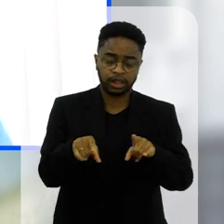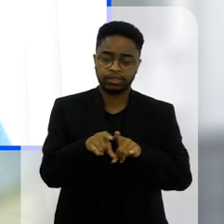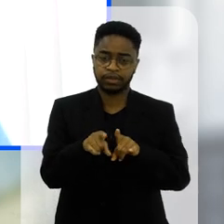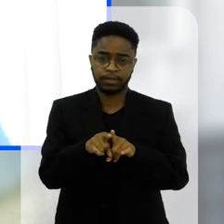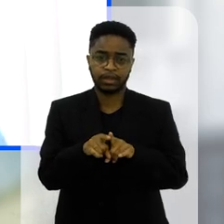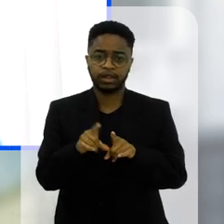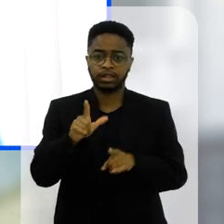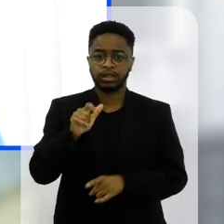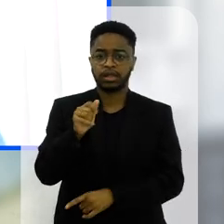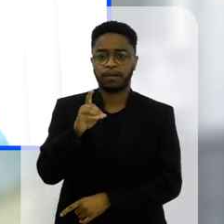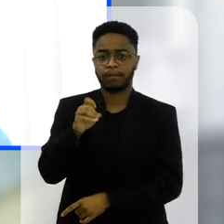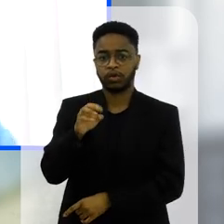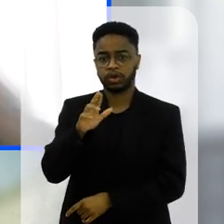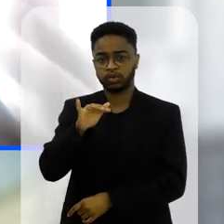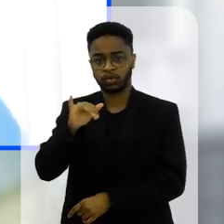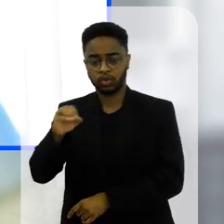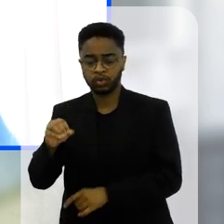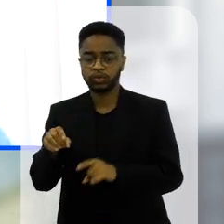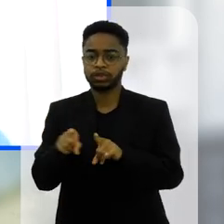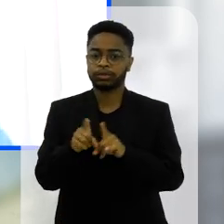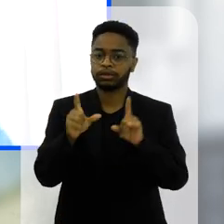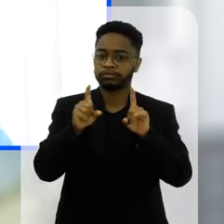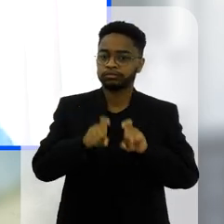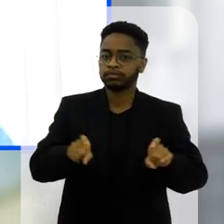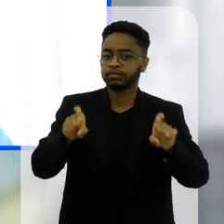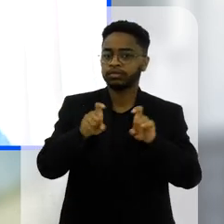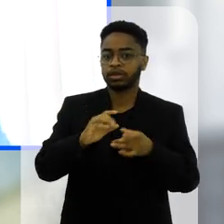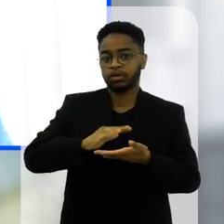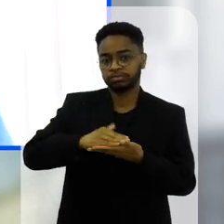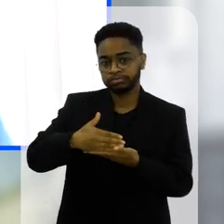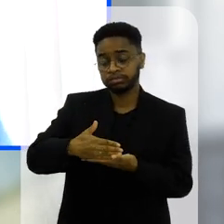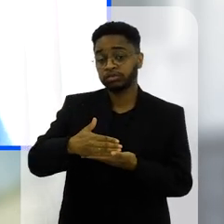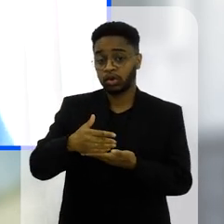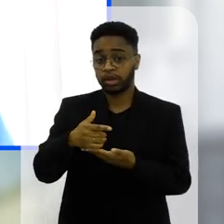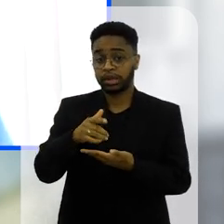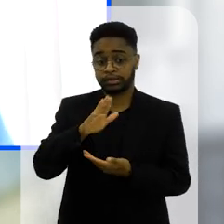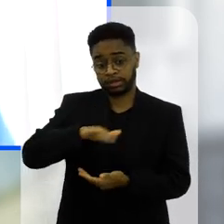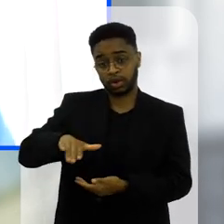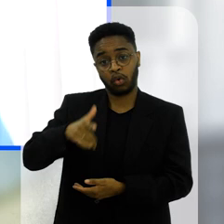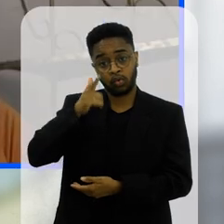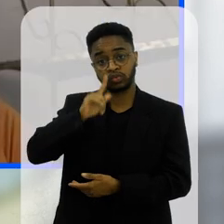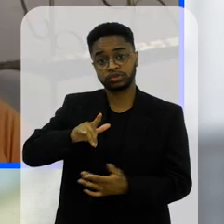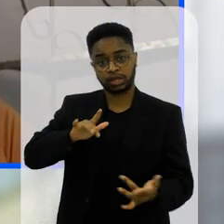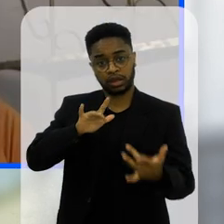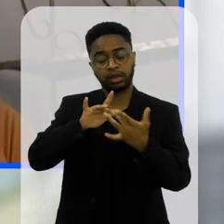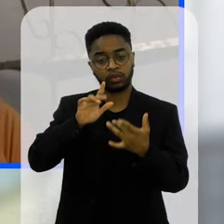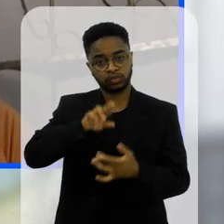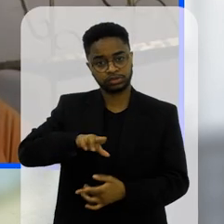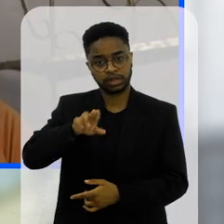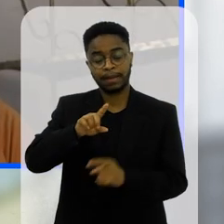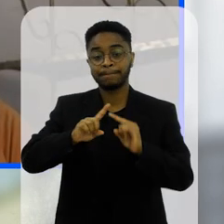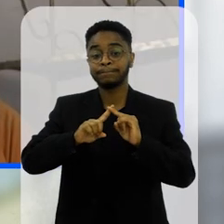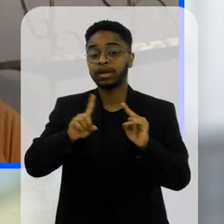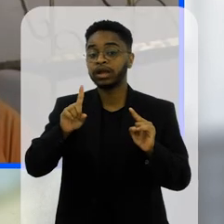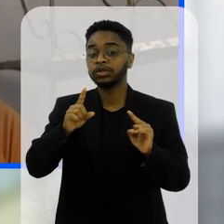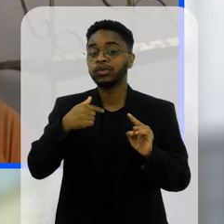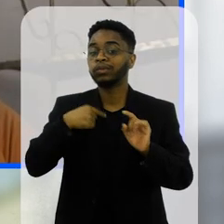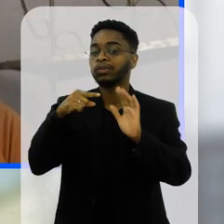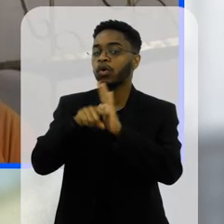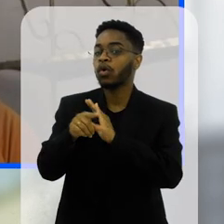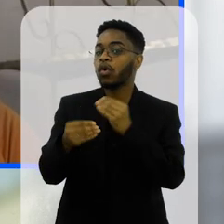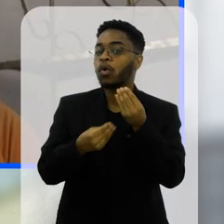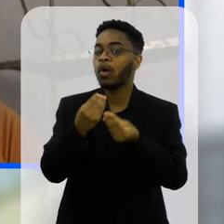colaboratórios também nas escolas que possuem computadores então eles possuem esse acesso a questão é como que a gente